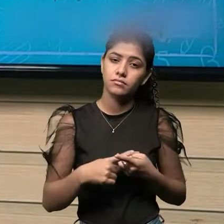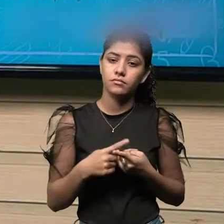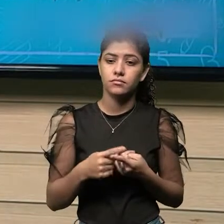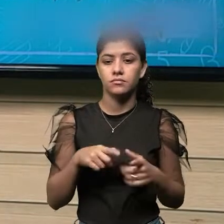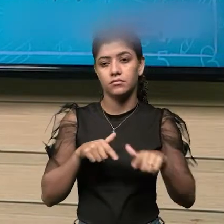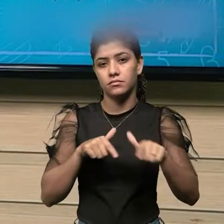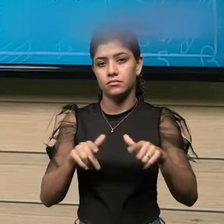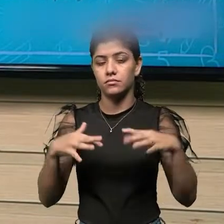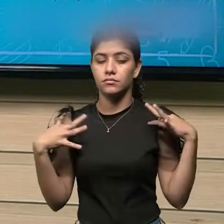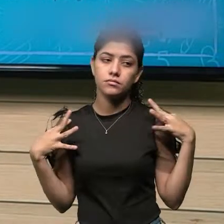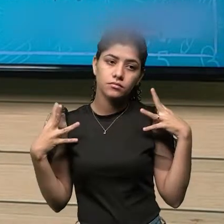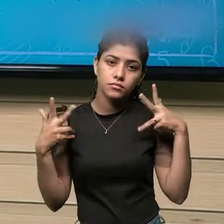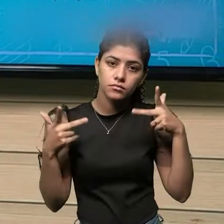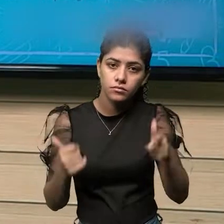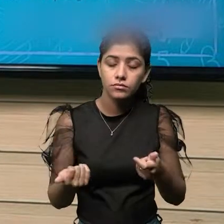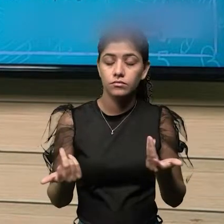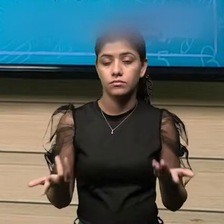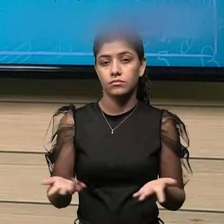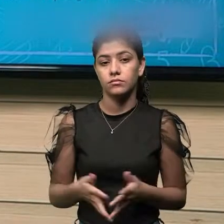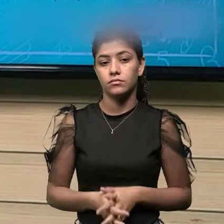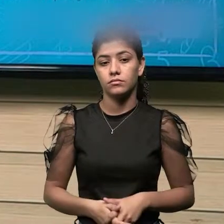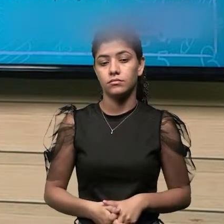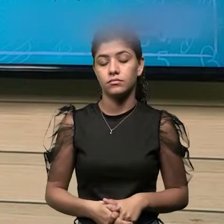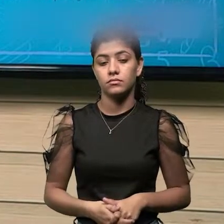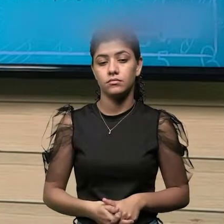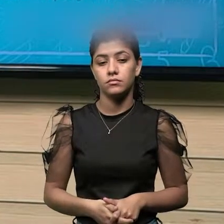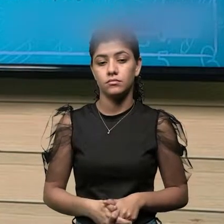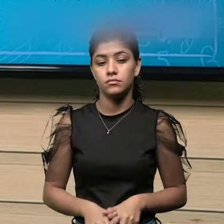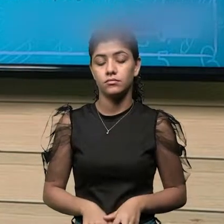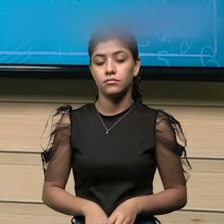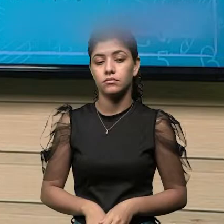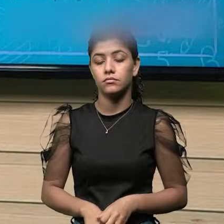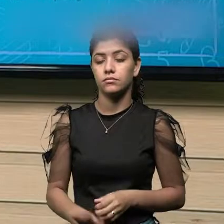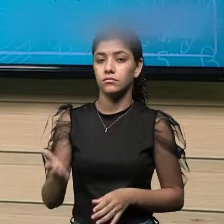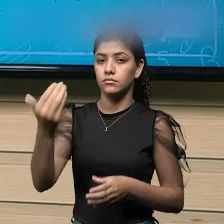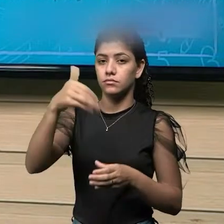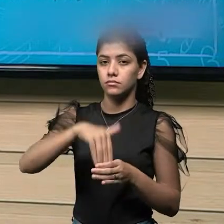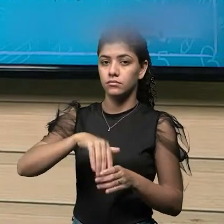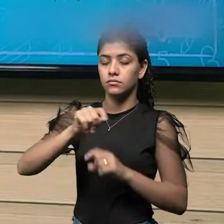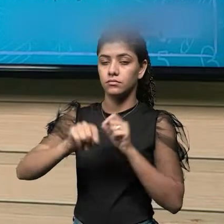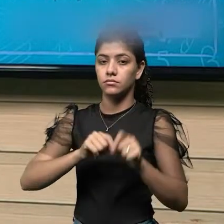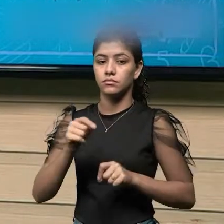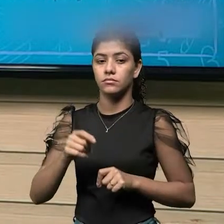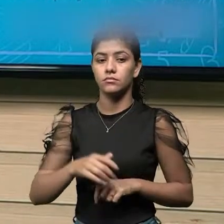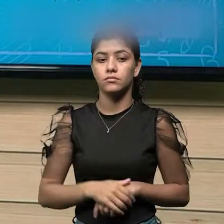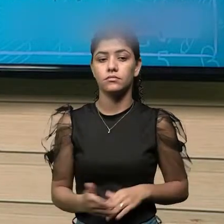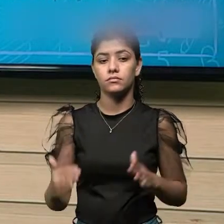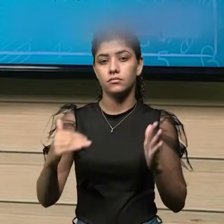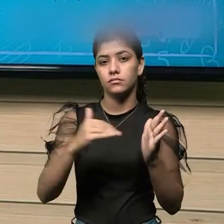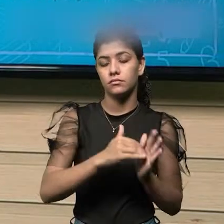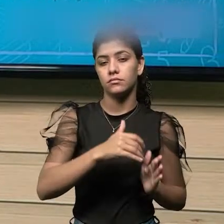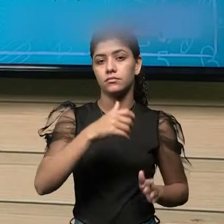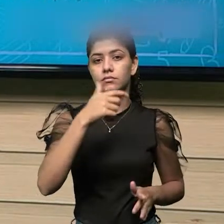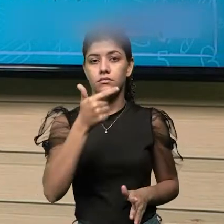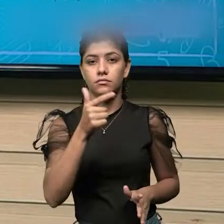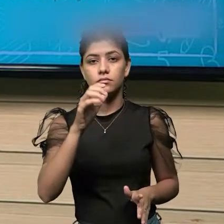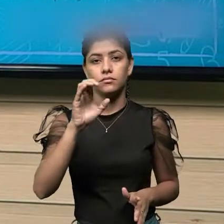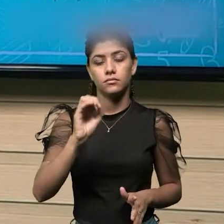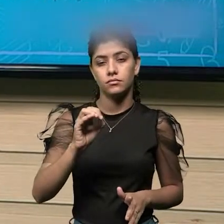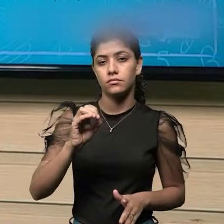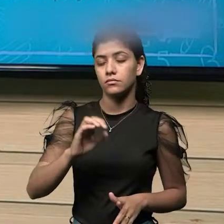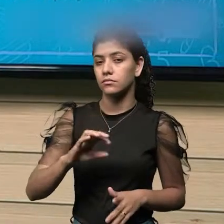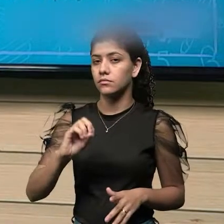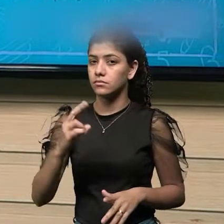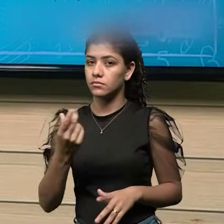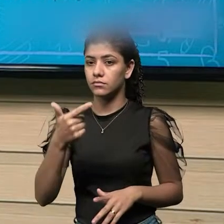distâncias muito longas. Ele vai trabalhar dentro ali de um espaço de 10, 20 metros, ou até um